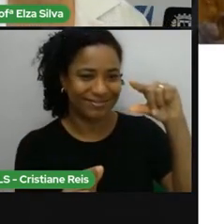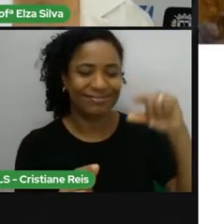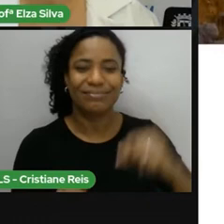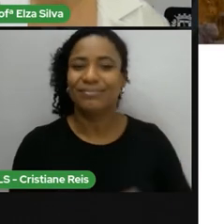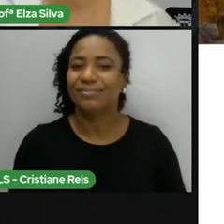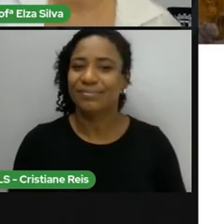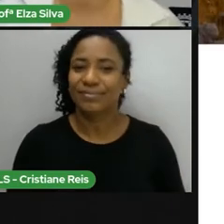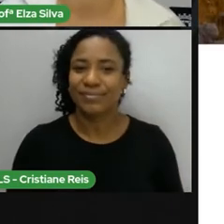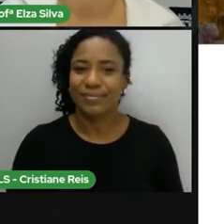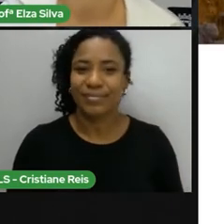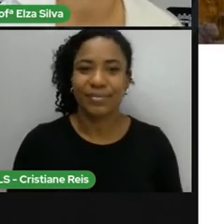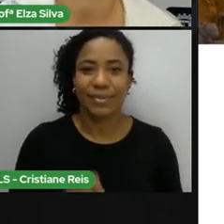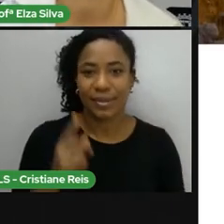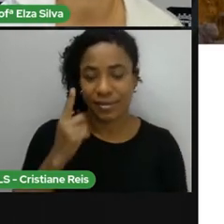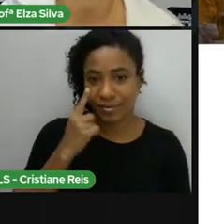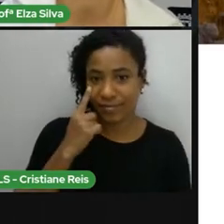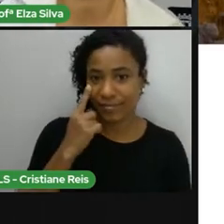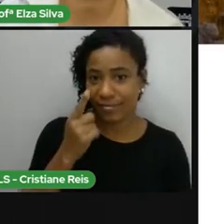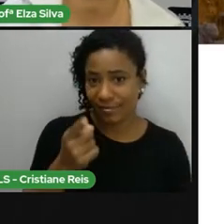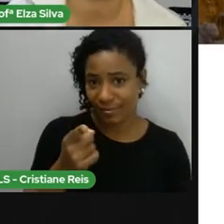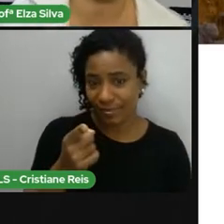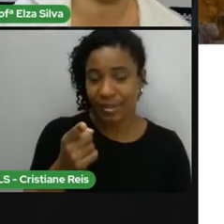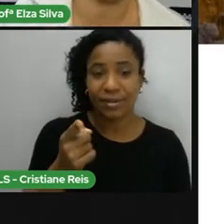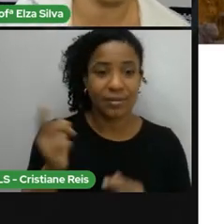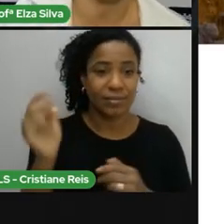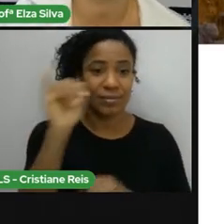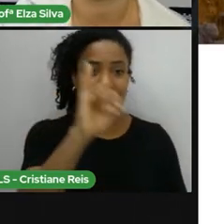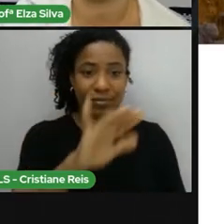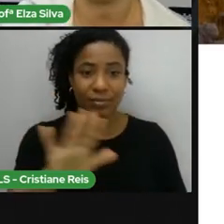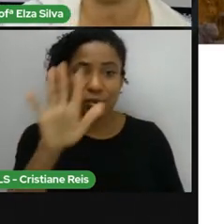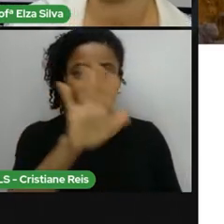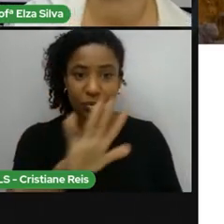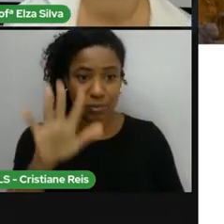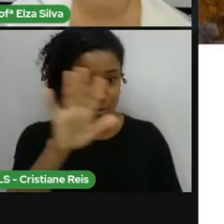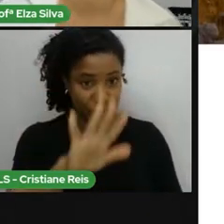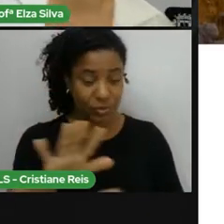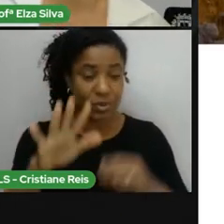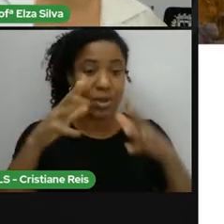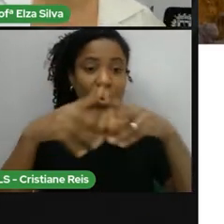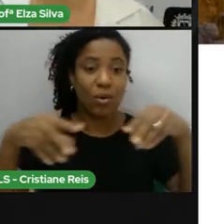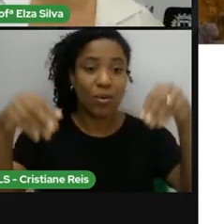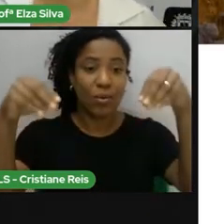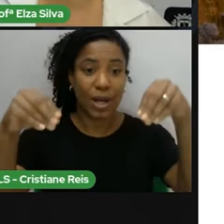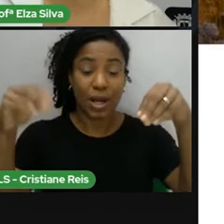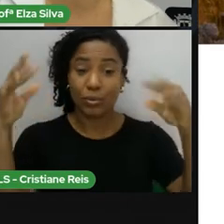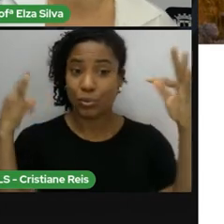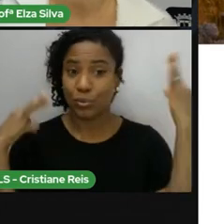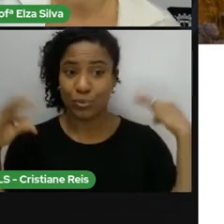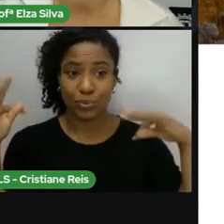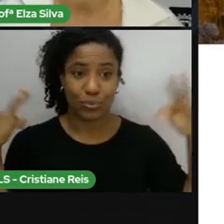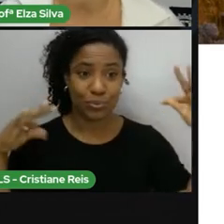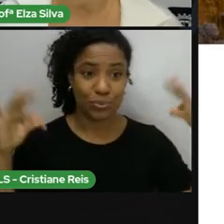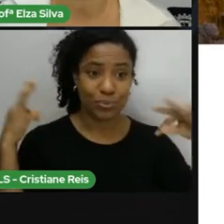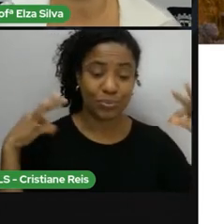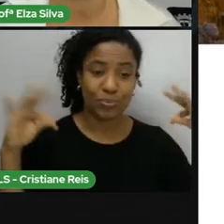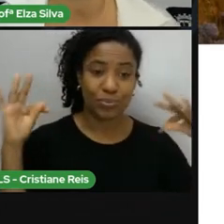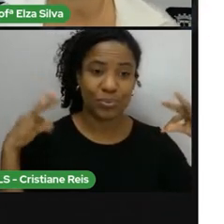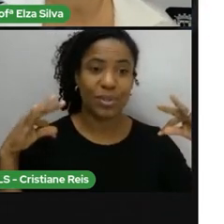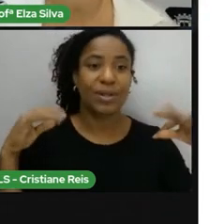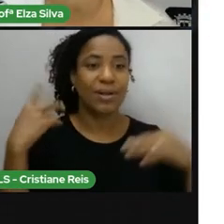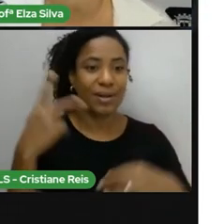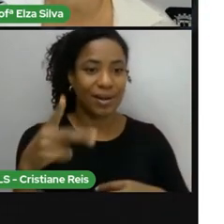Ele então te apresenta Esta imagem Que é um dos pontos Turísticos da África do Sul E